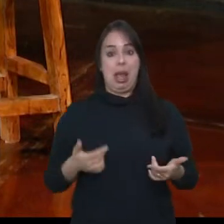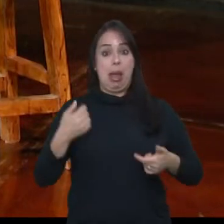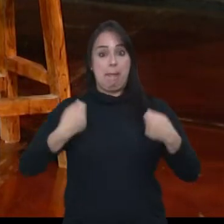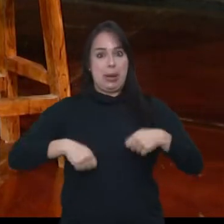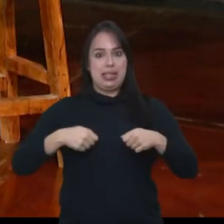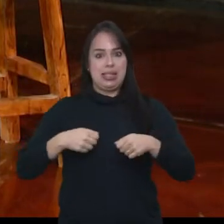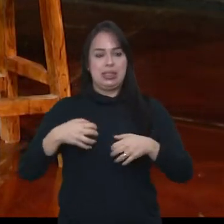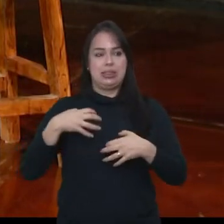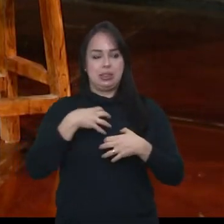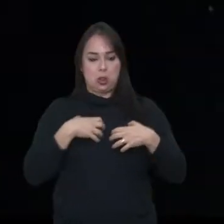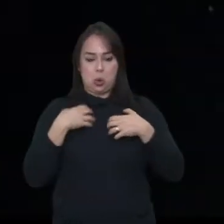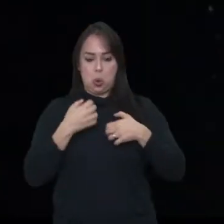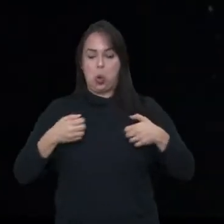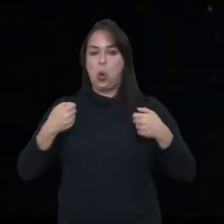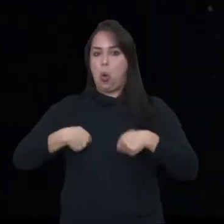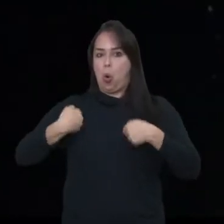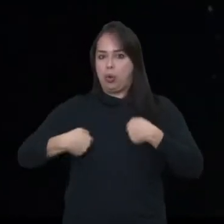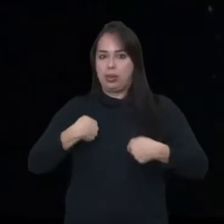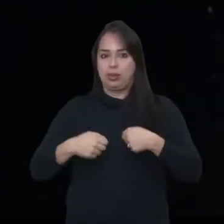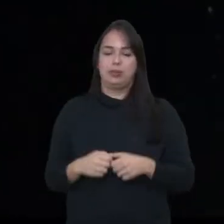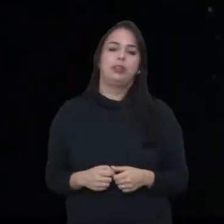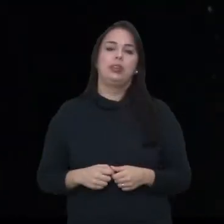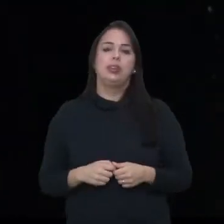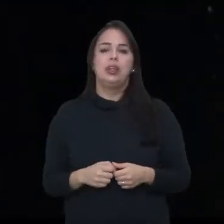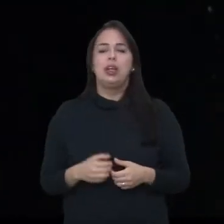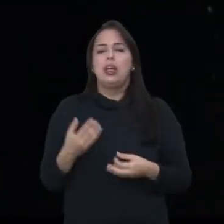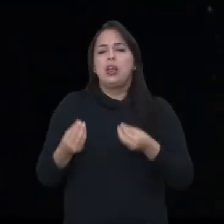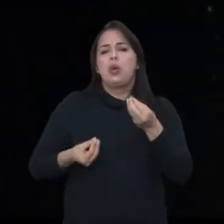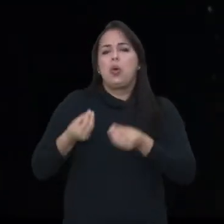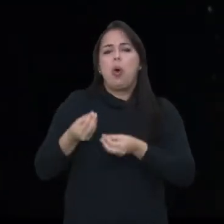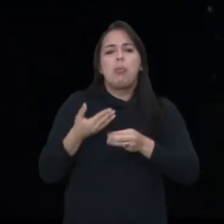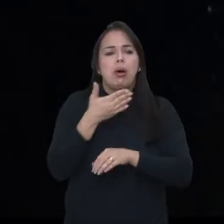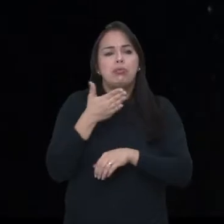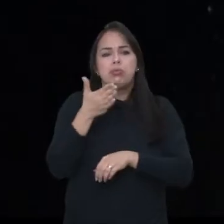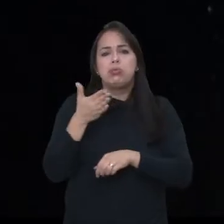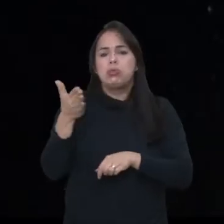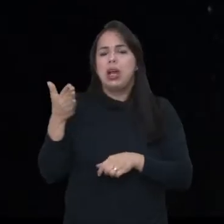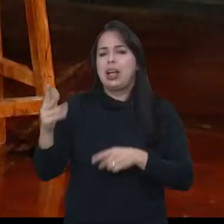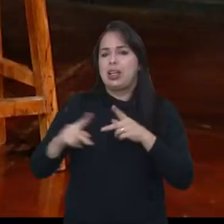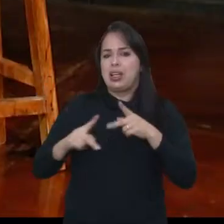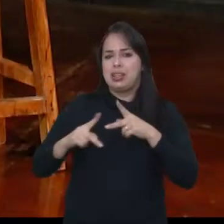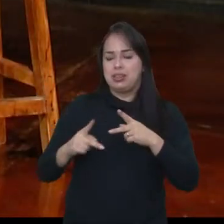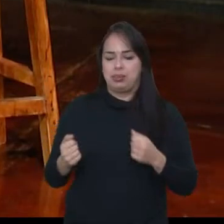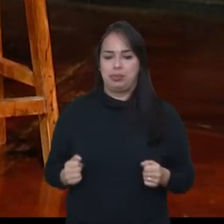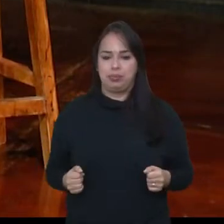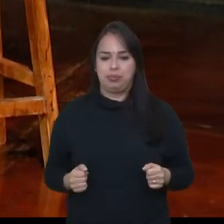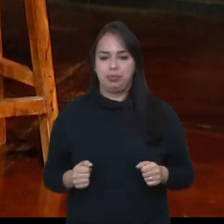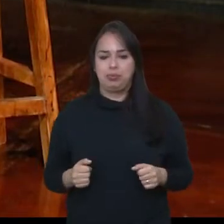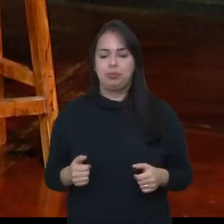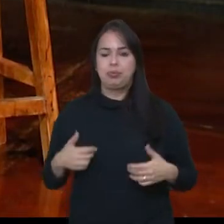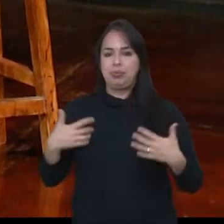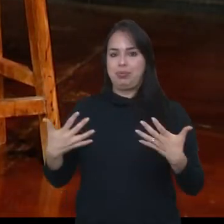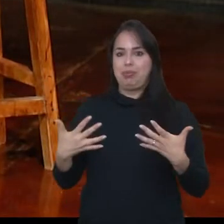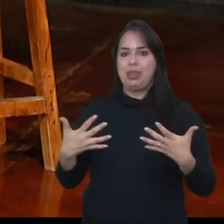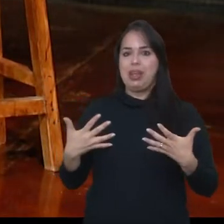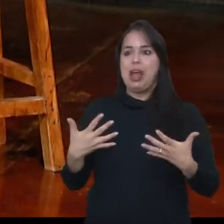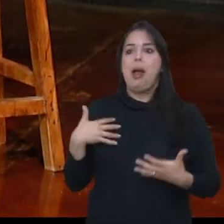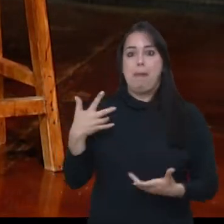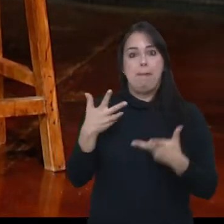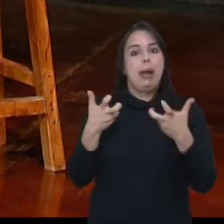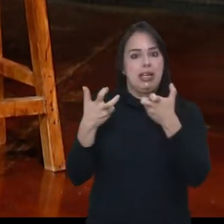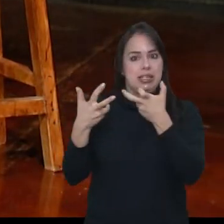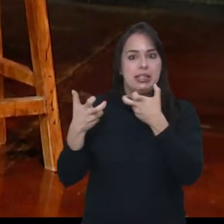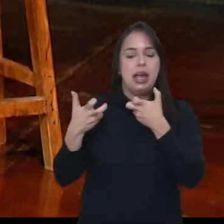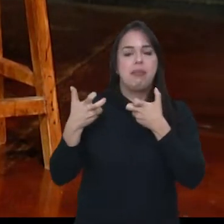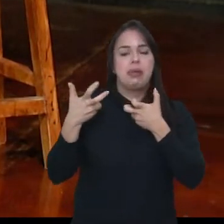o emocional, né? Isso. Como que tá o circuito aqui na região? Como que tá em São José? A gente sente o mercado aquecendo,